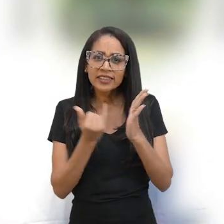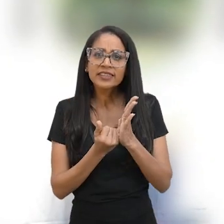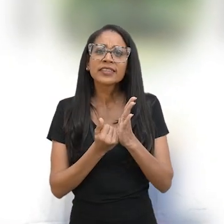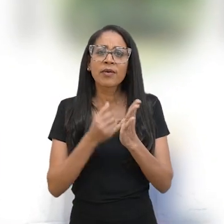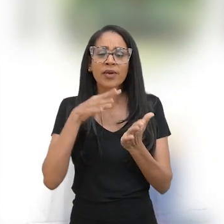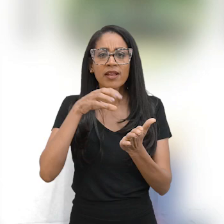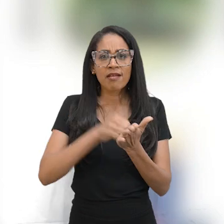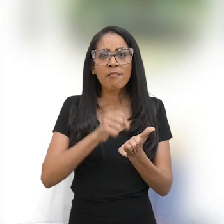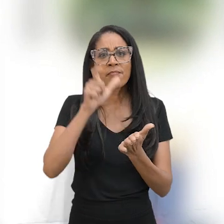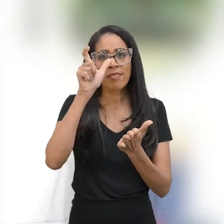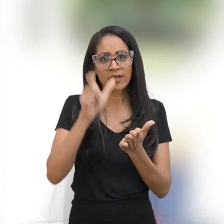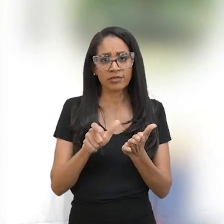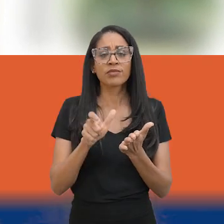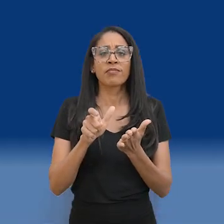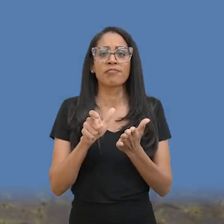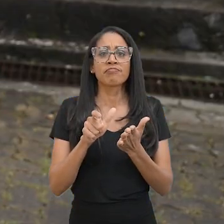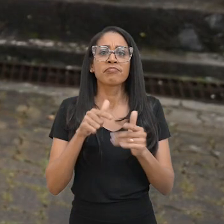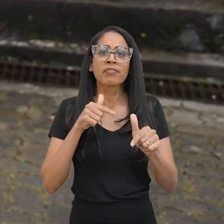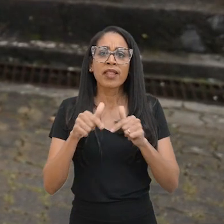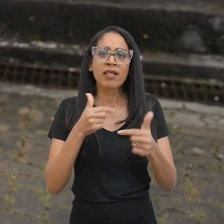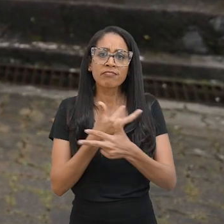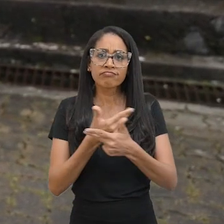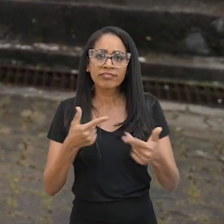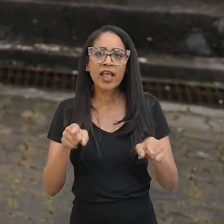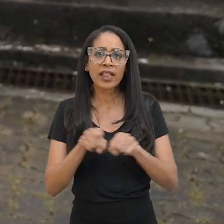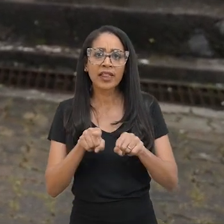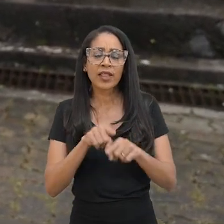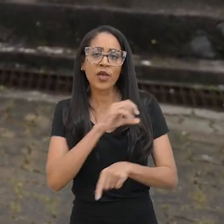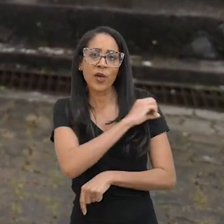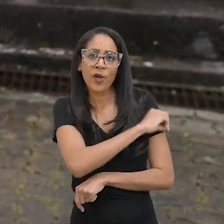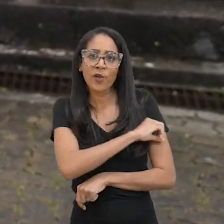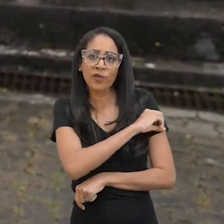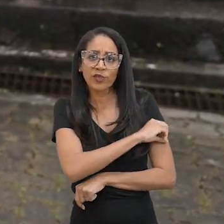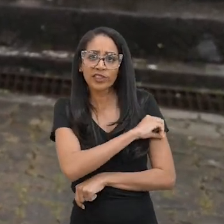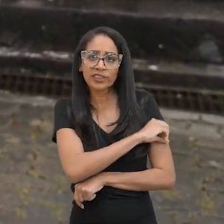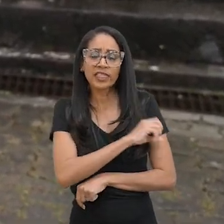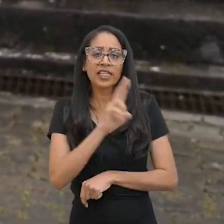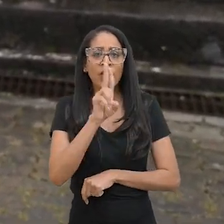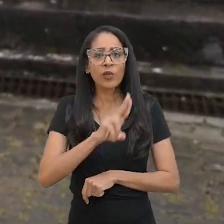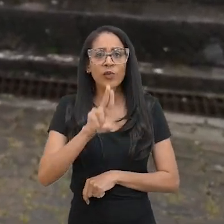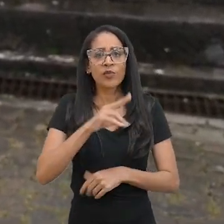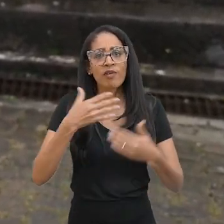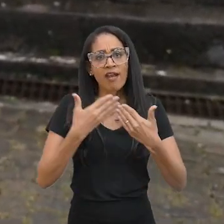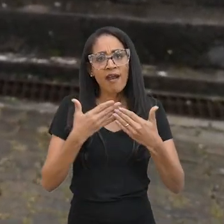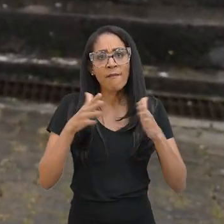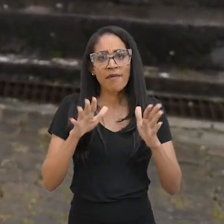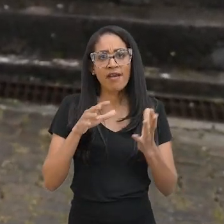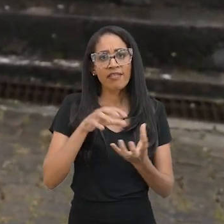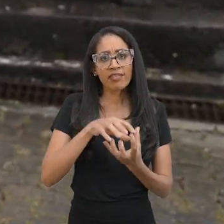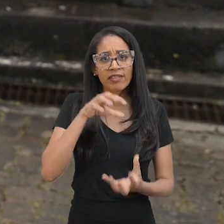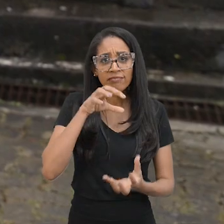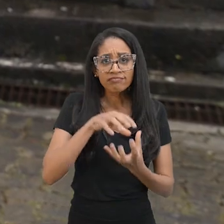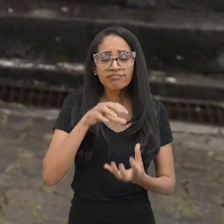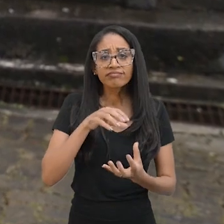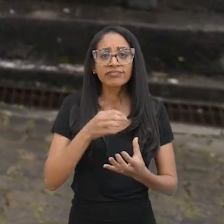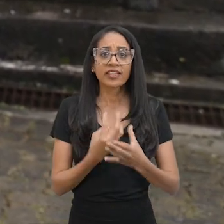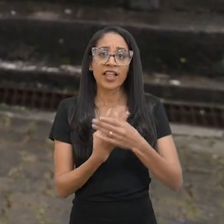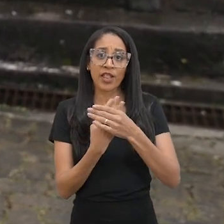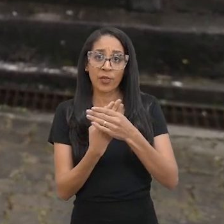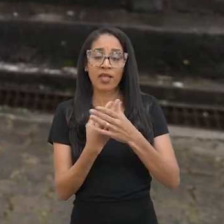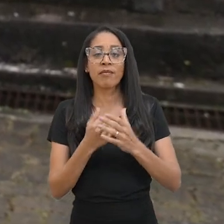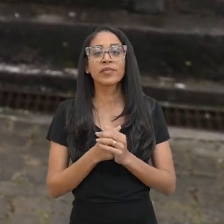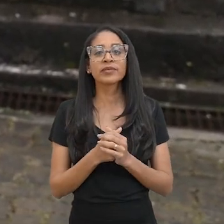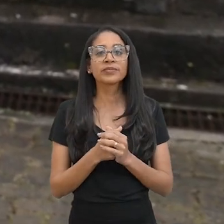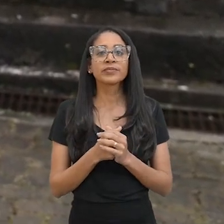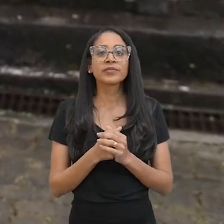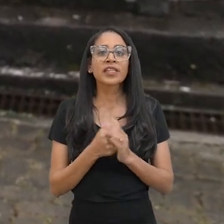pessoas físicas para prestação de serviços e oficinas na Universidade Aberta, à terceira idade, na Uneb. Faça